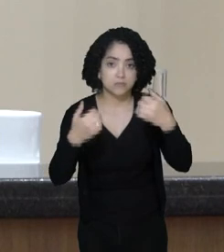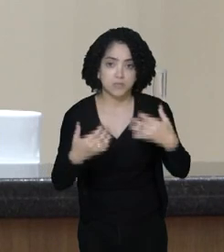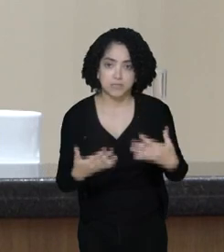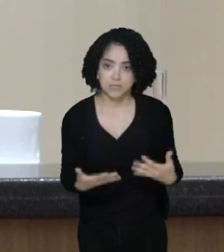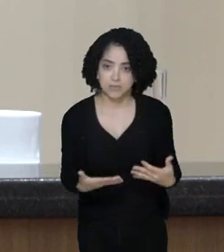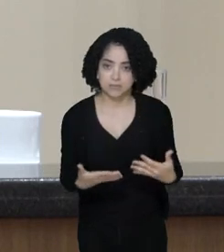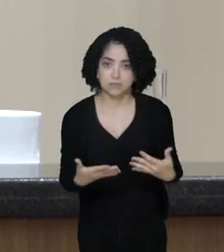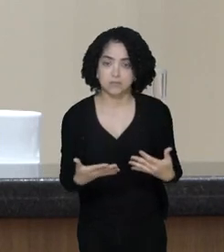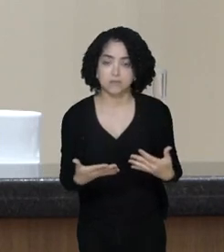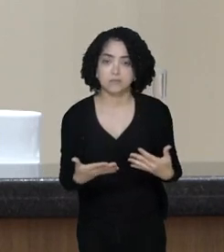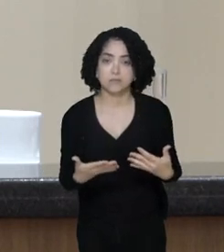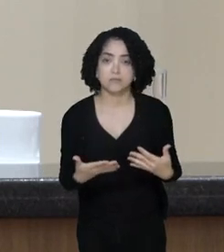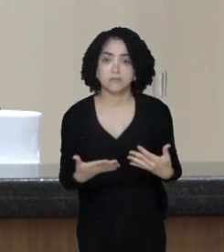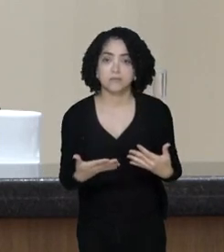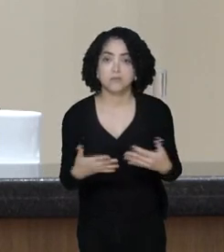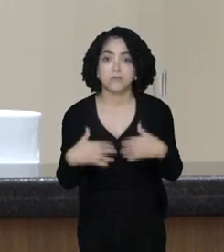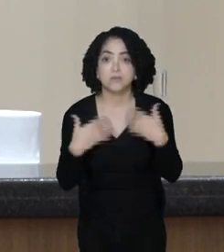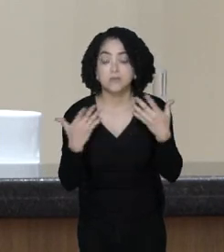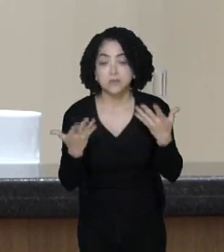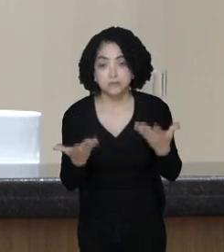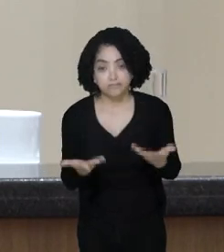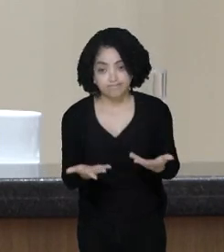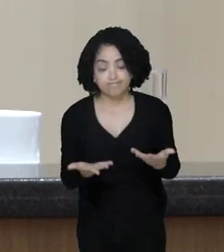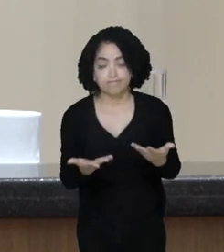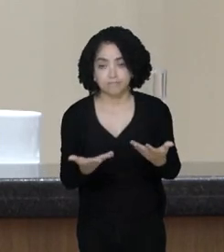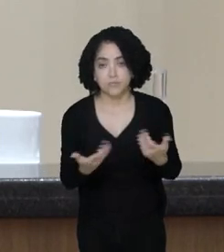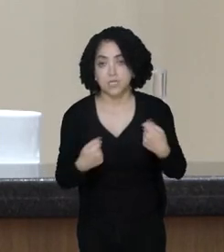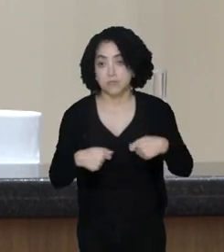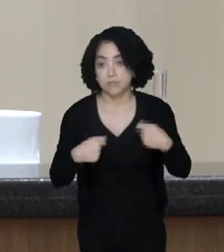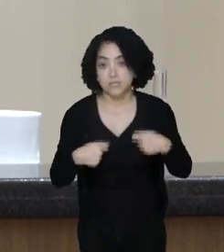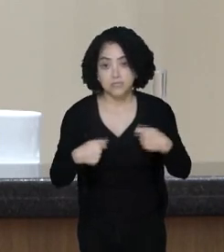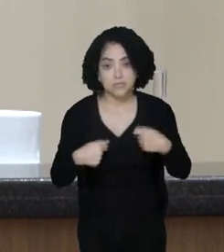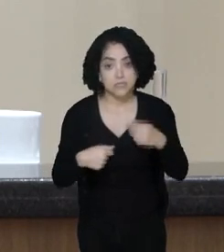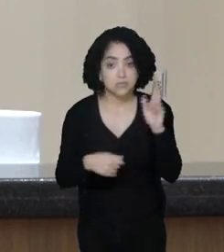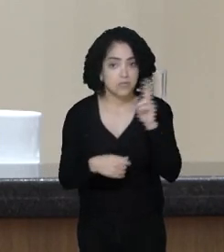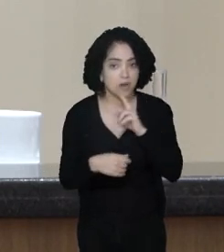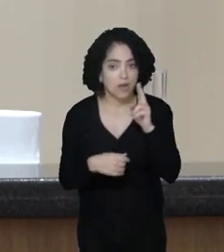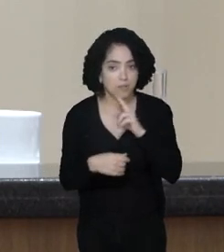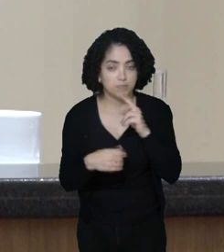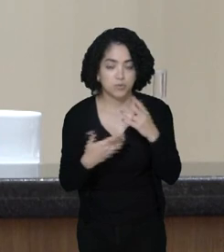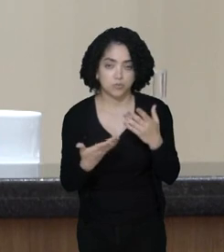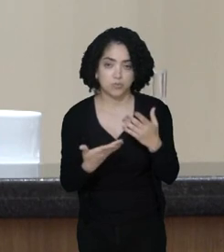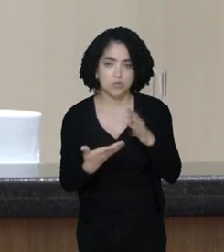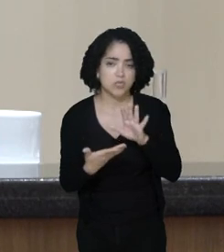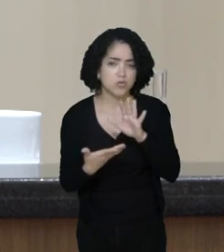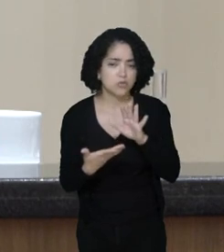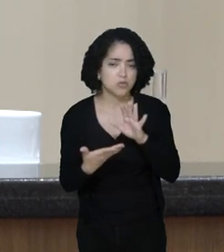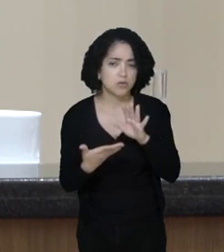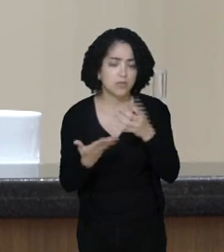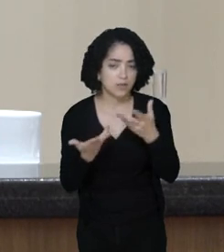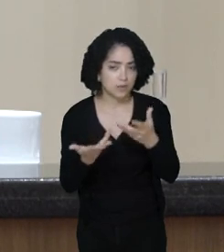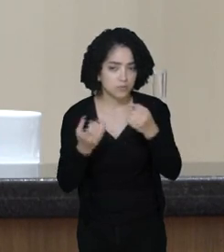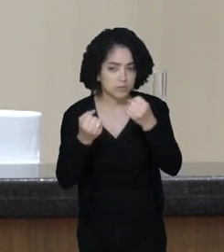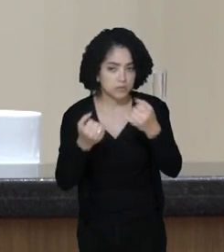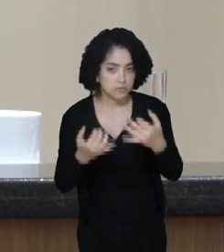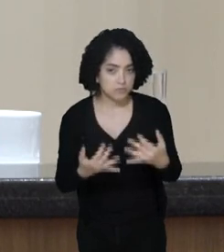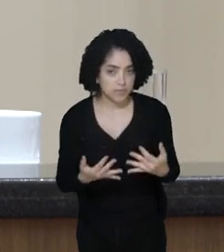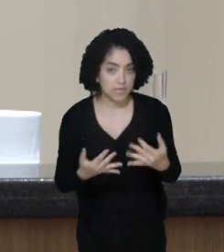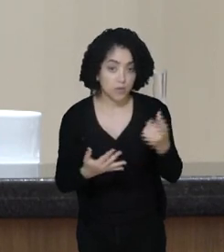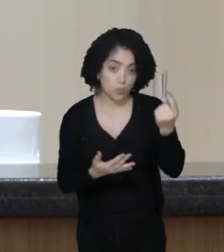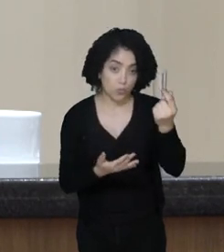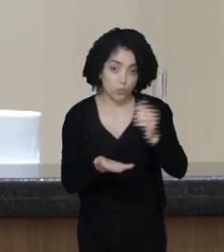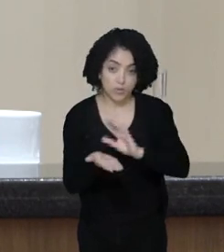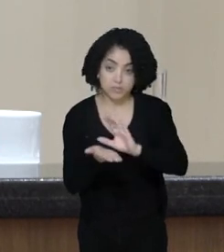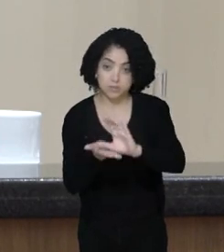deputado Kennedy, que o Tribunal de Contas se manifeste de forma emergencial. E eu só quero fazer um paralelo aqui com esse recurso,